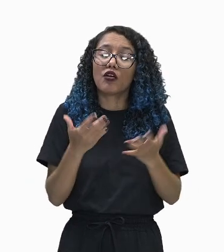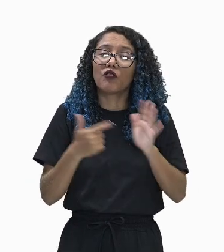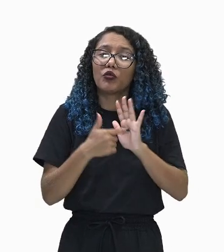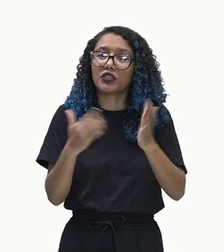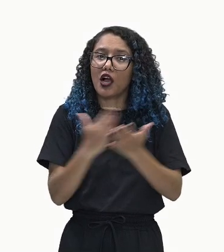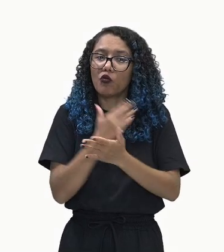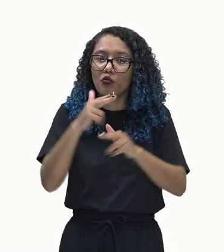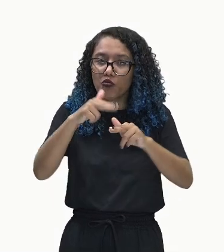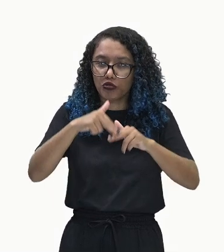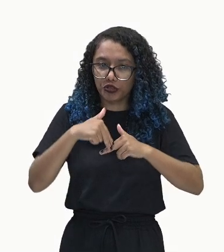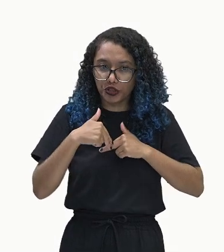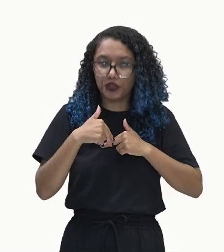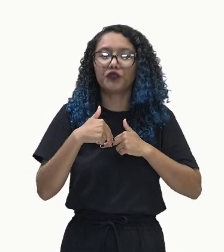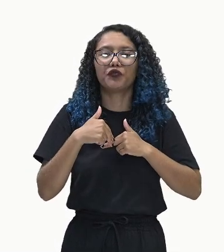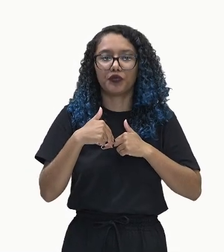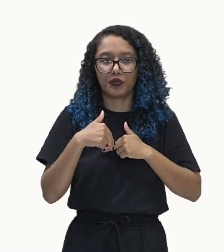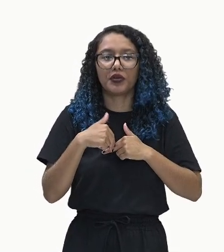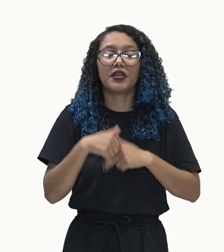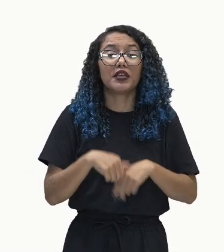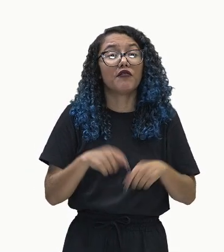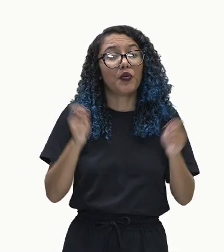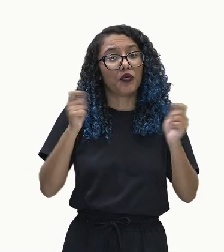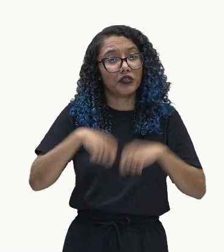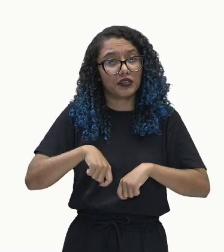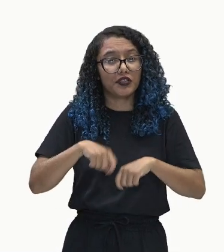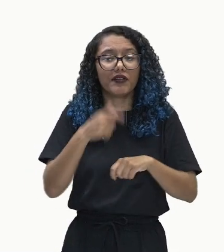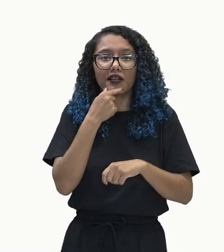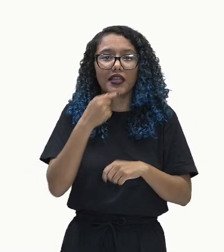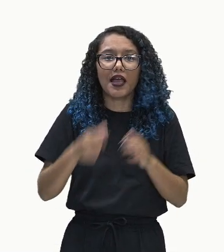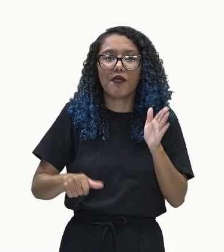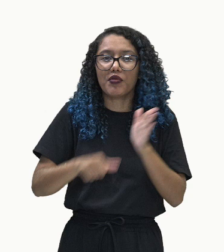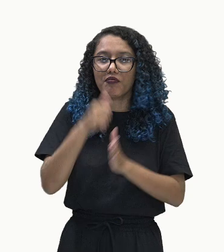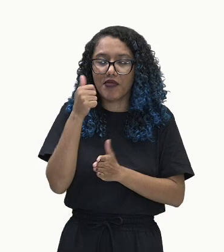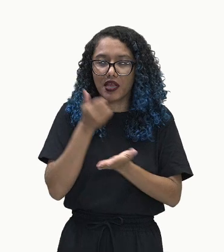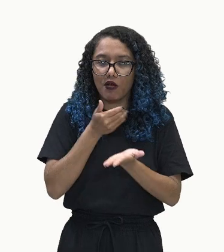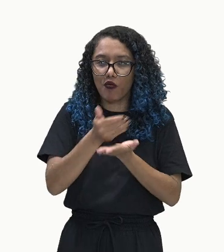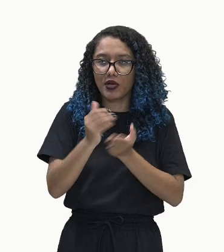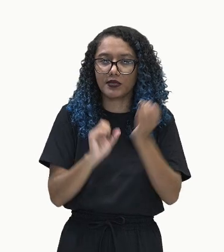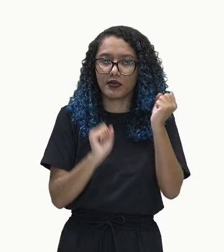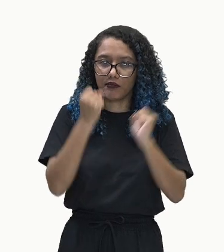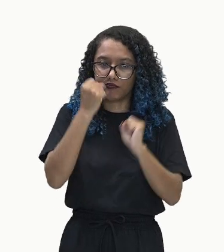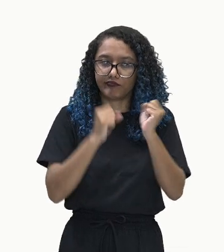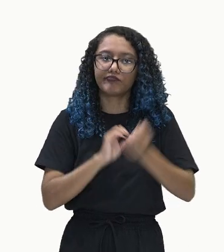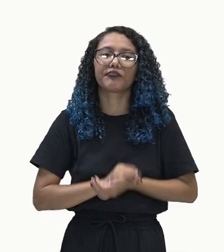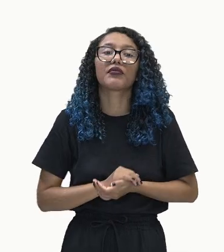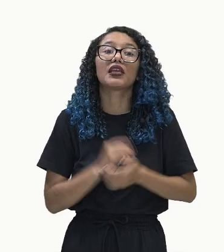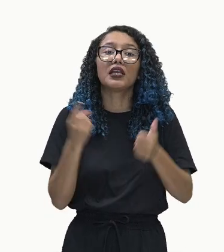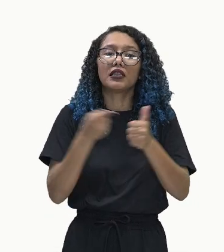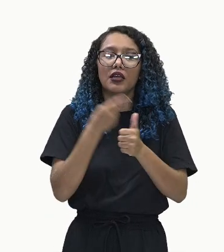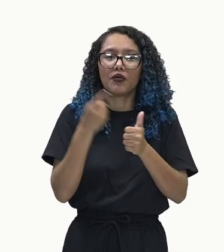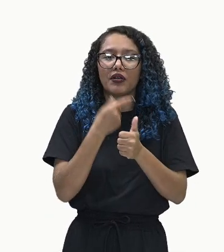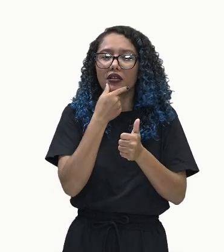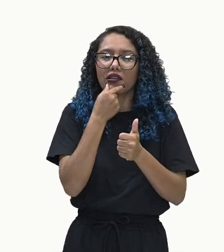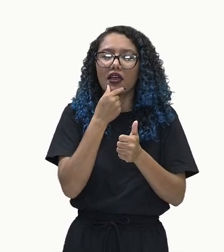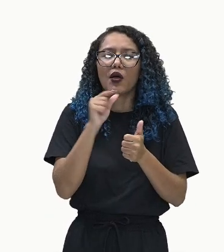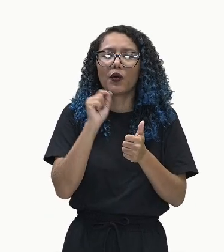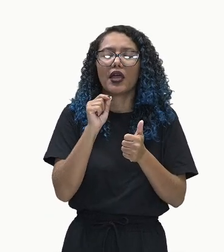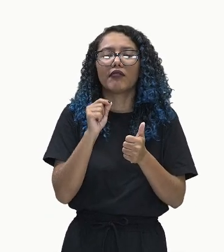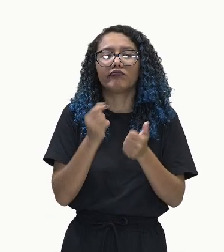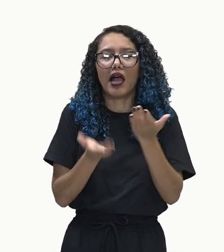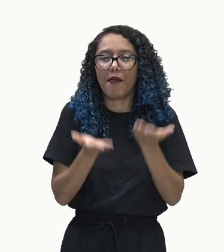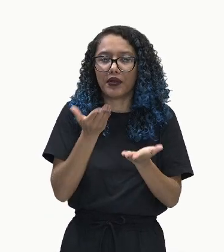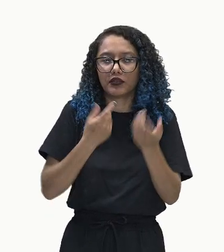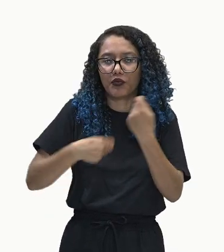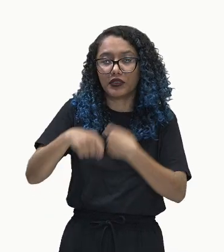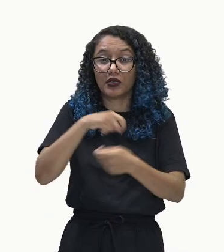berço da industrialização. Primeiro ponto. A Inglaterra tinha a balança comercial mais favorável